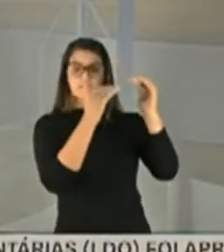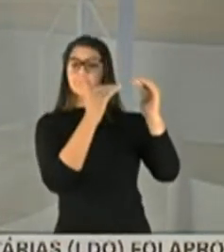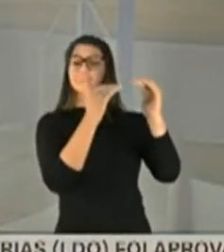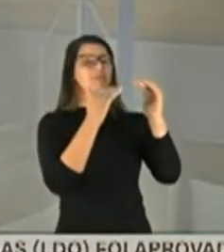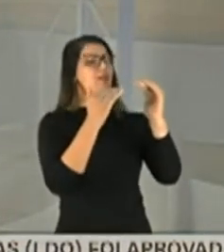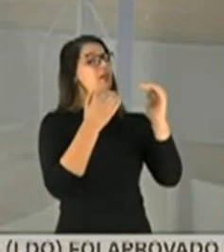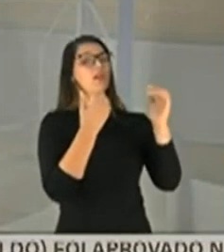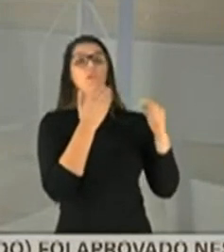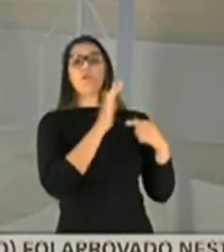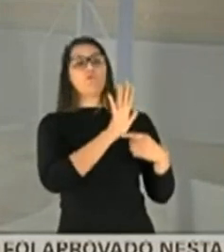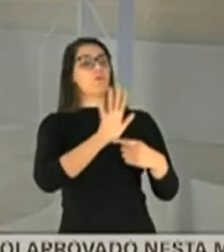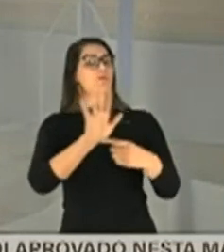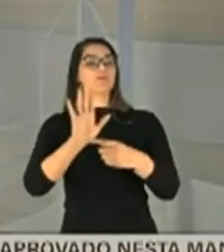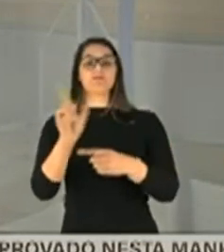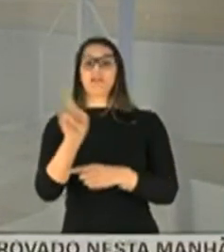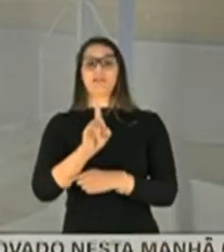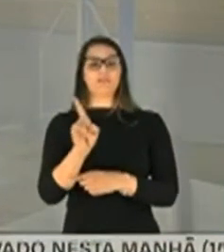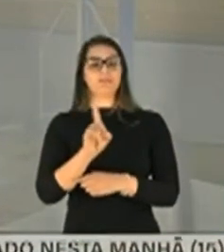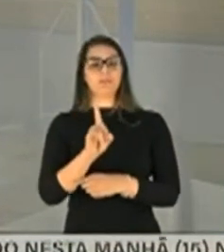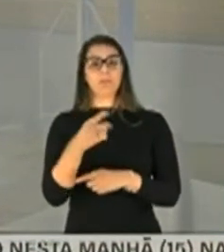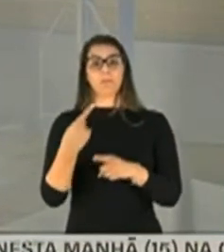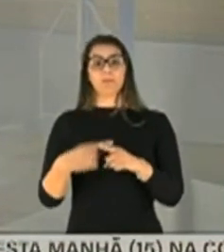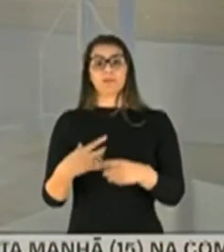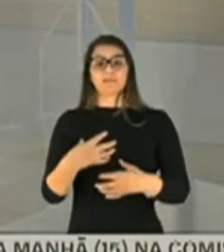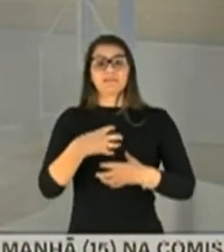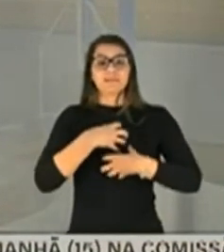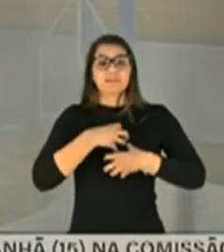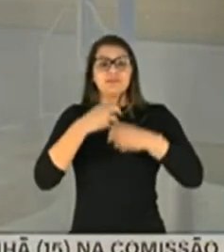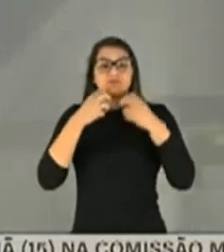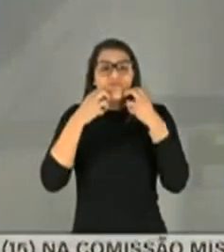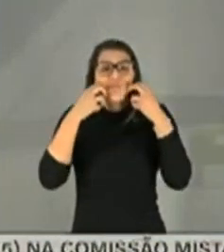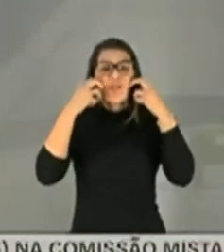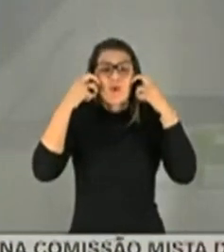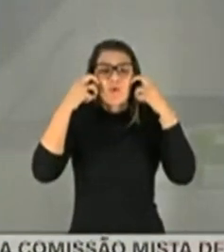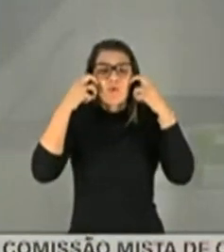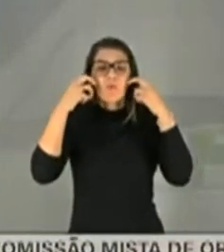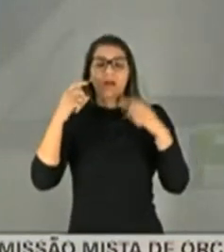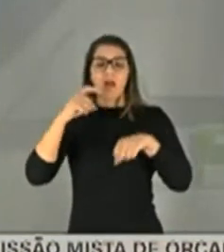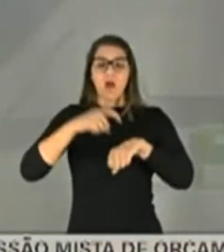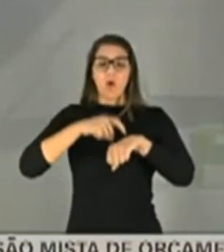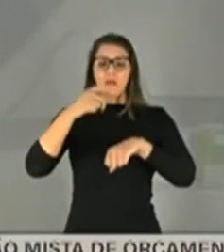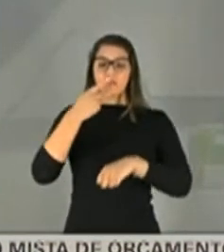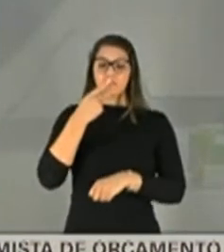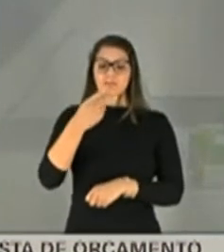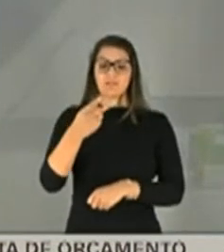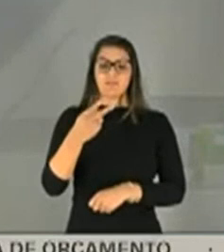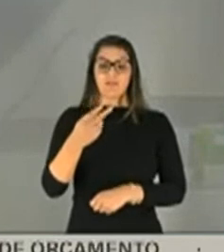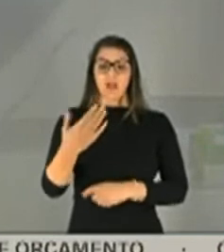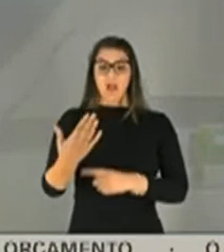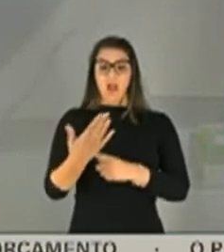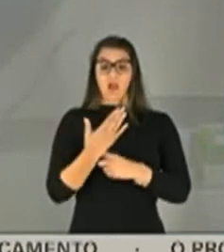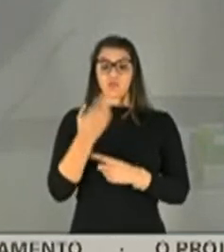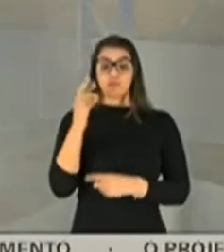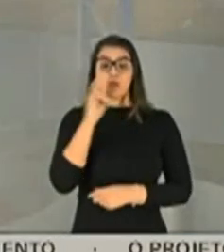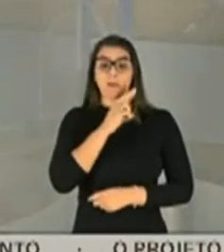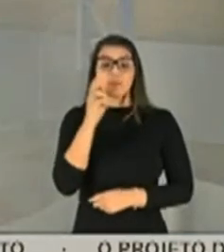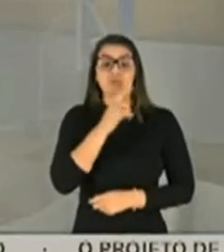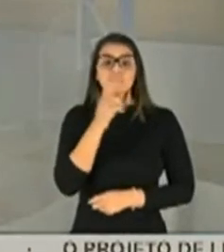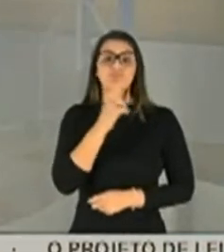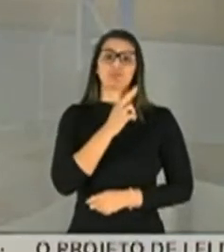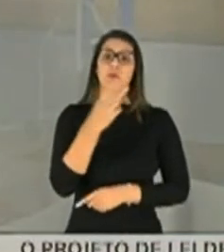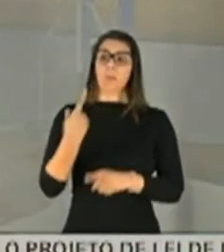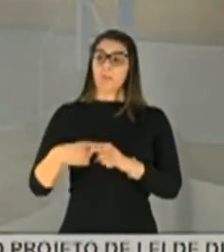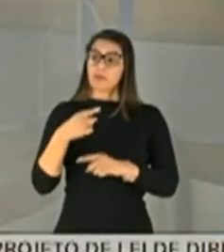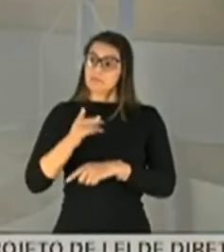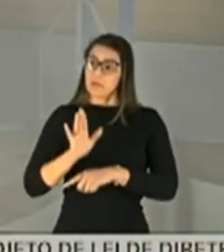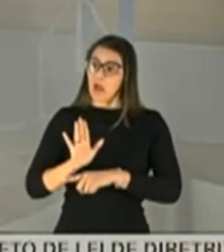passar, porque é um constrangimento. Obrigado. Que é quando o senhor fala do auxílio emergencial, que é um socorro, mão para o povo